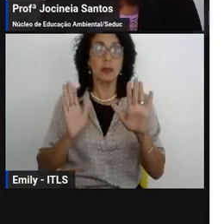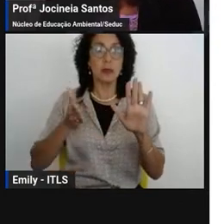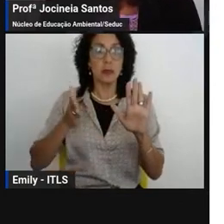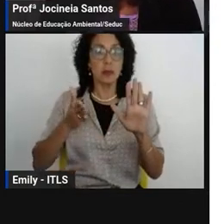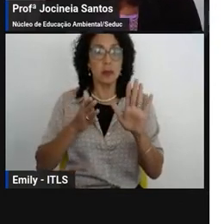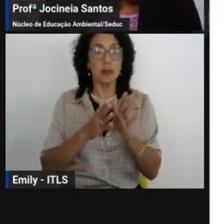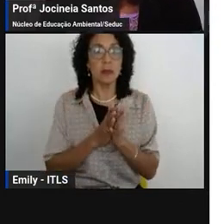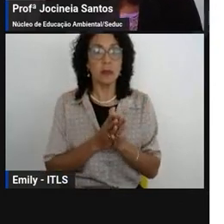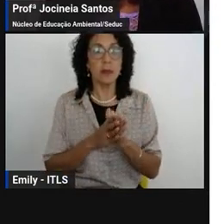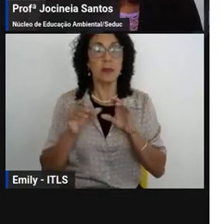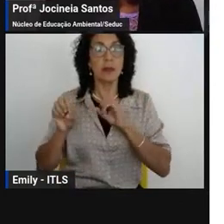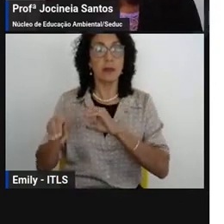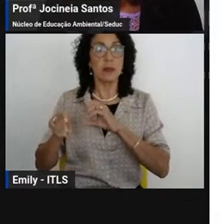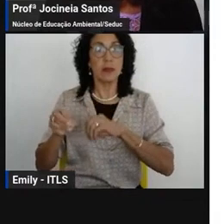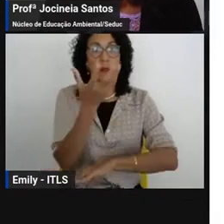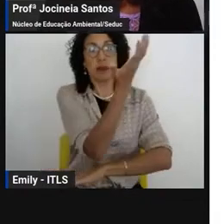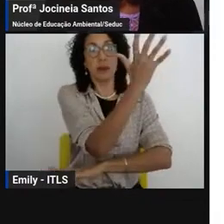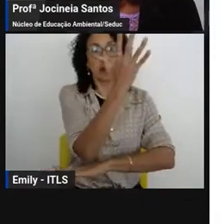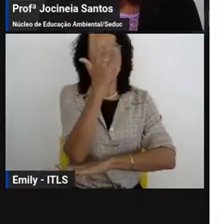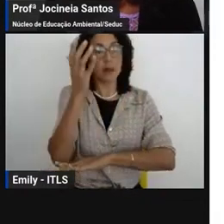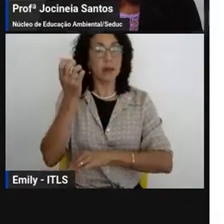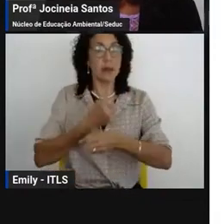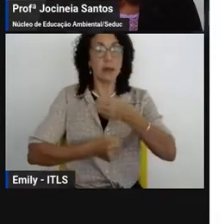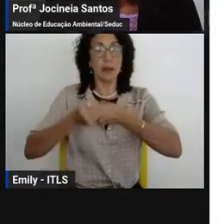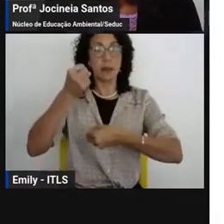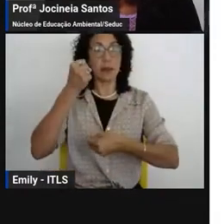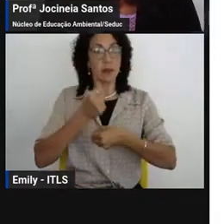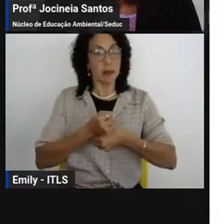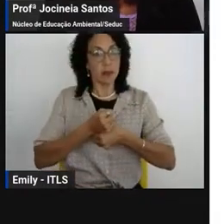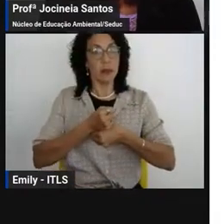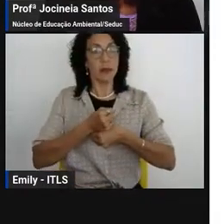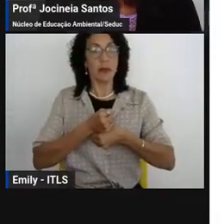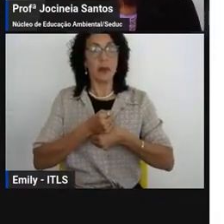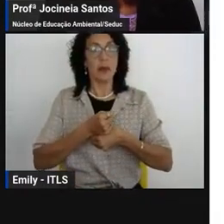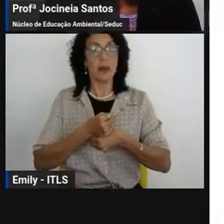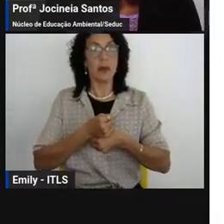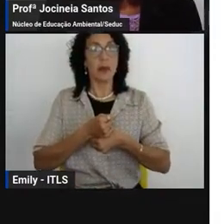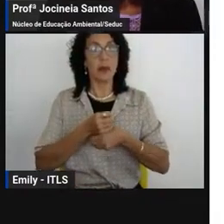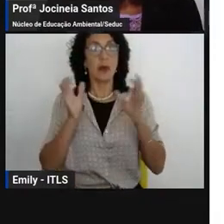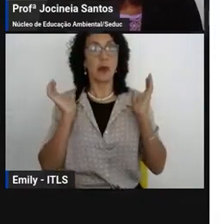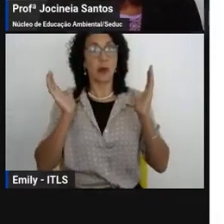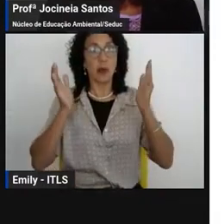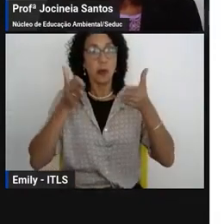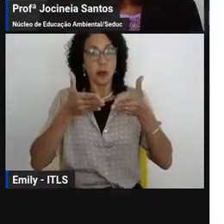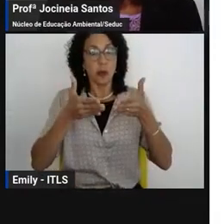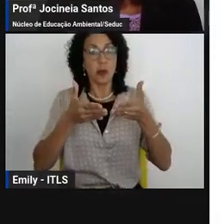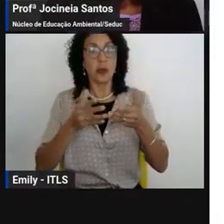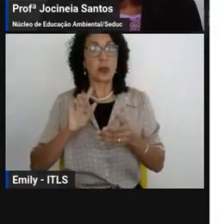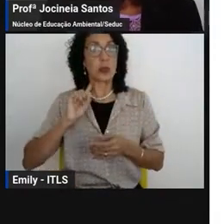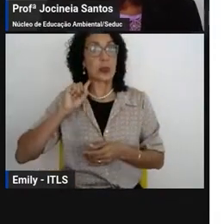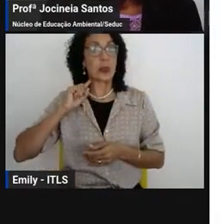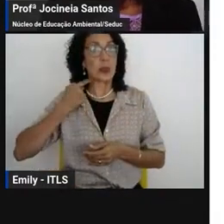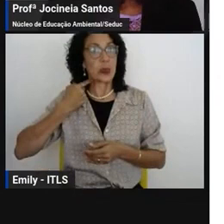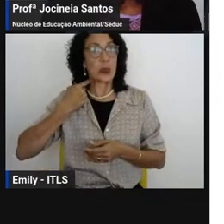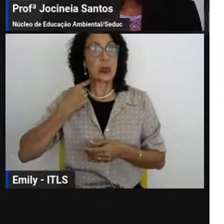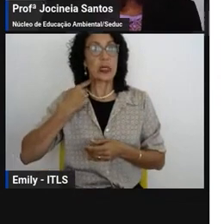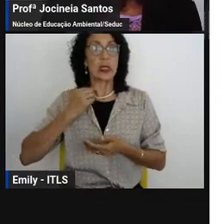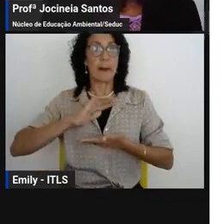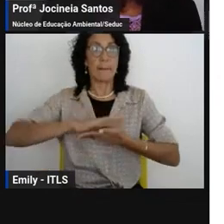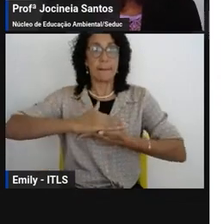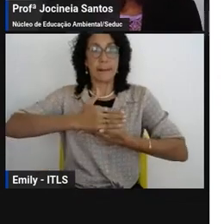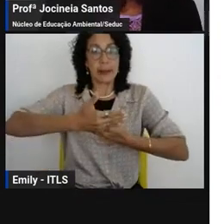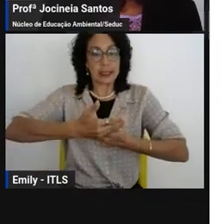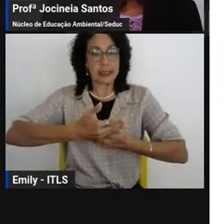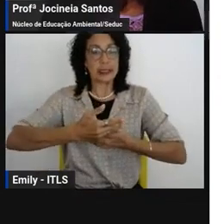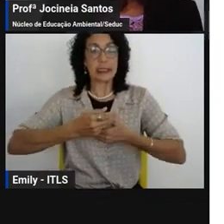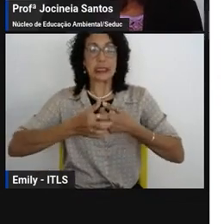ambiental e no ano passado o nosso foco foi com relação ao lixo eletrônico fazendo o